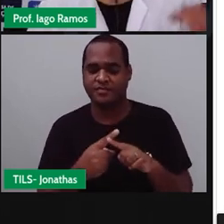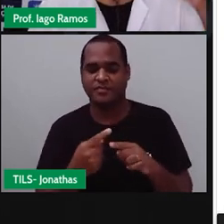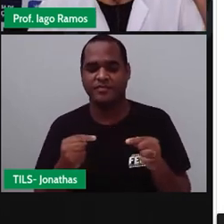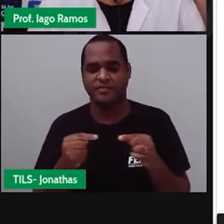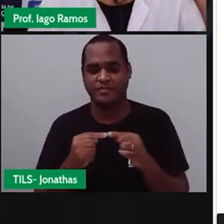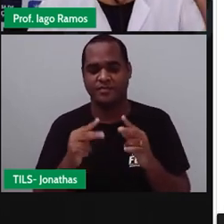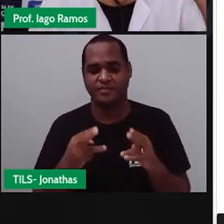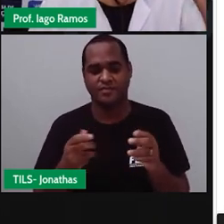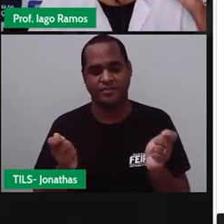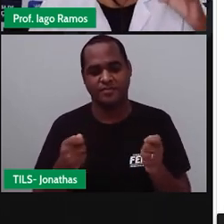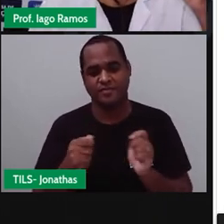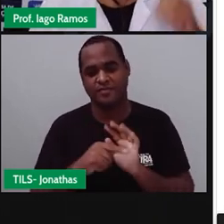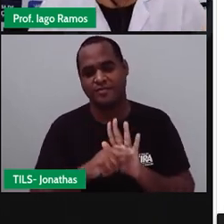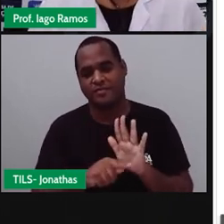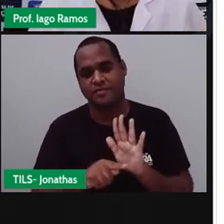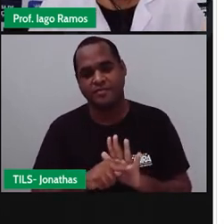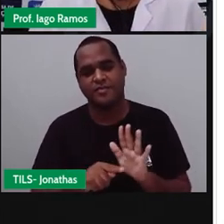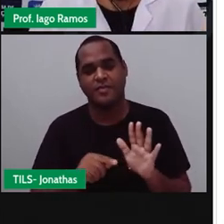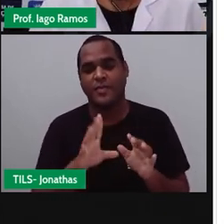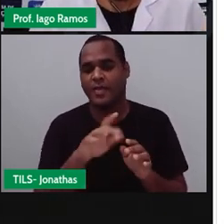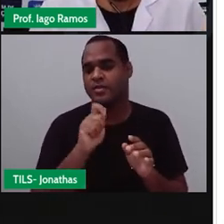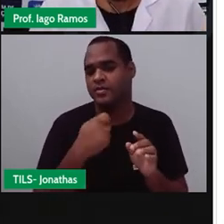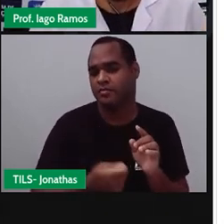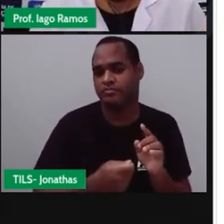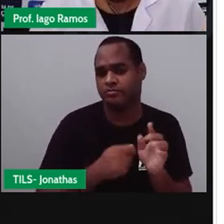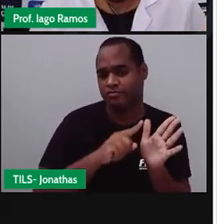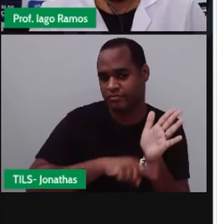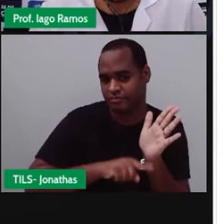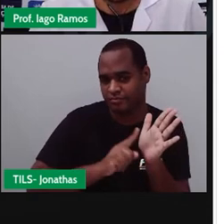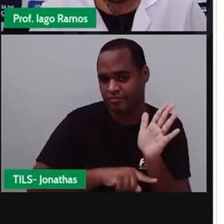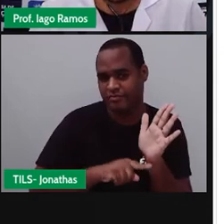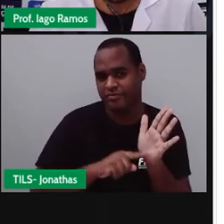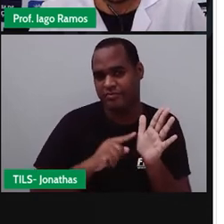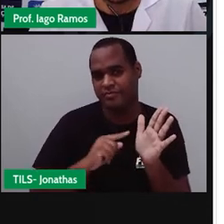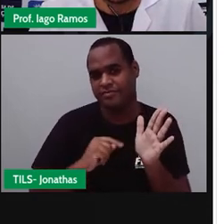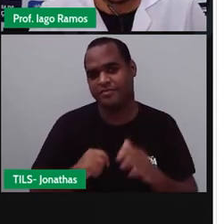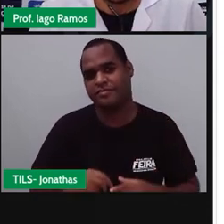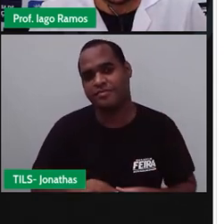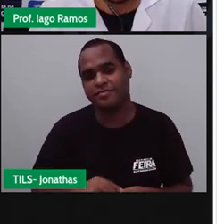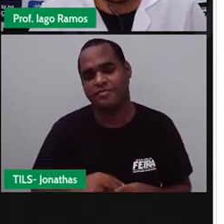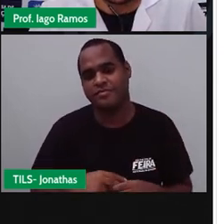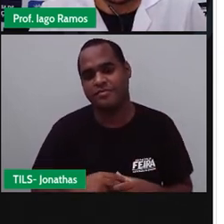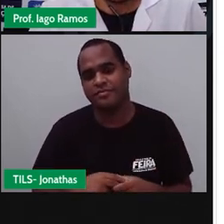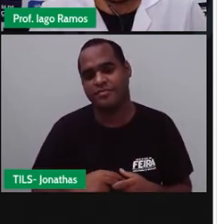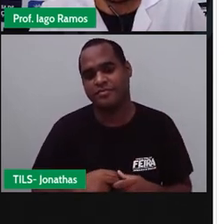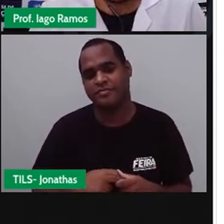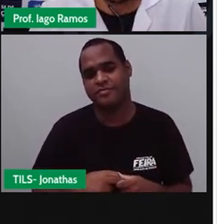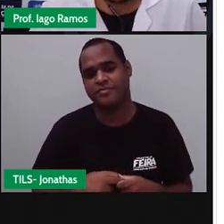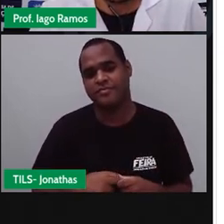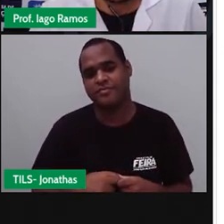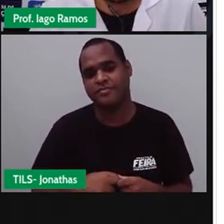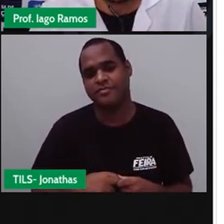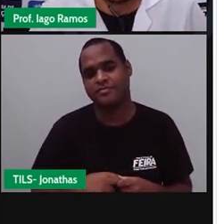é negativo. E a gente vai escrever isso aqui, ó. O resultado